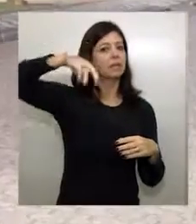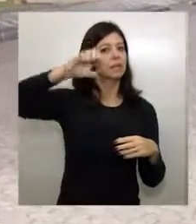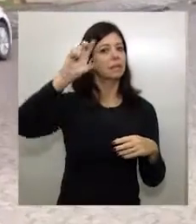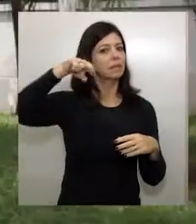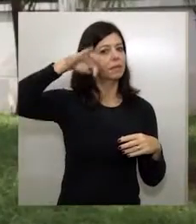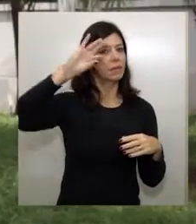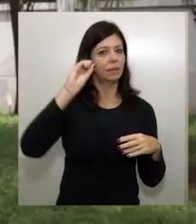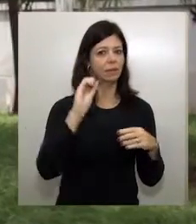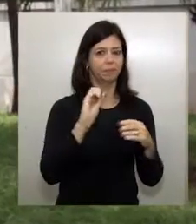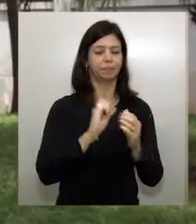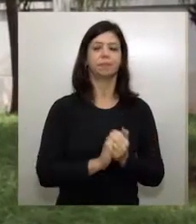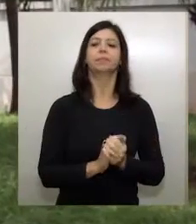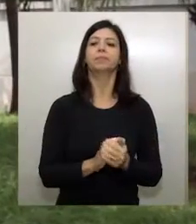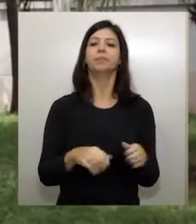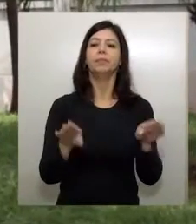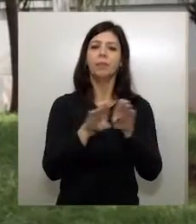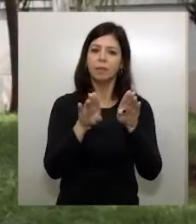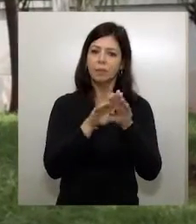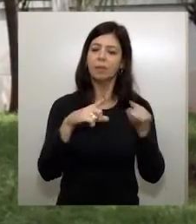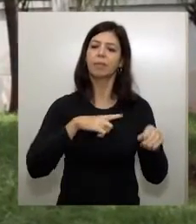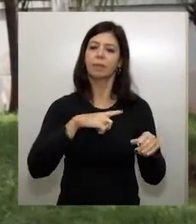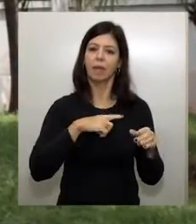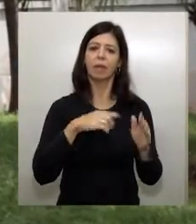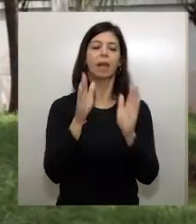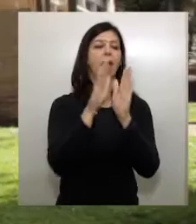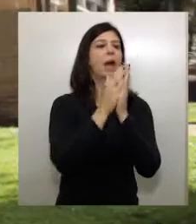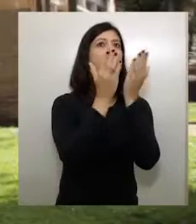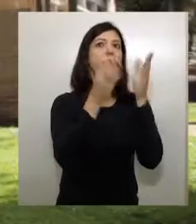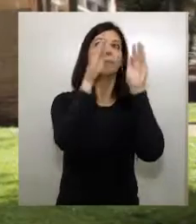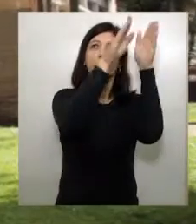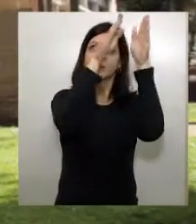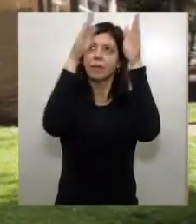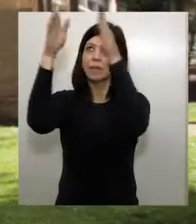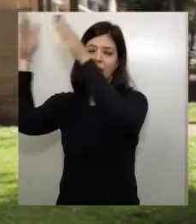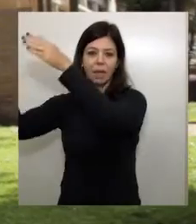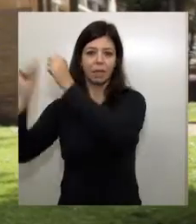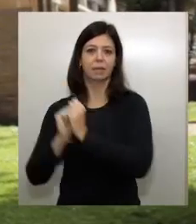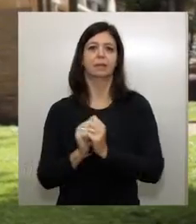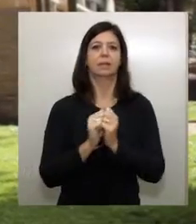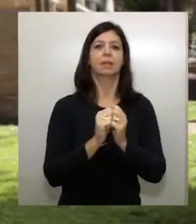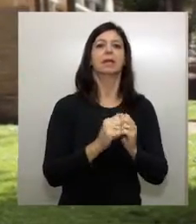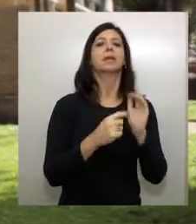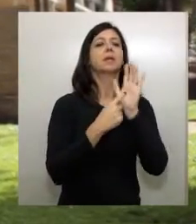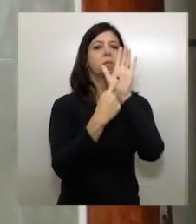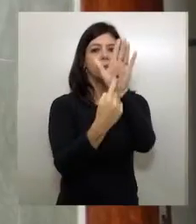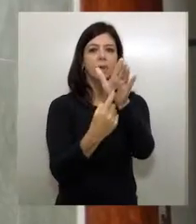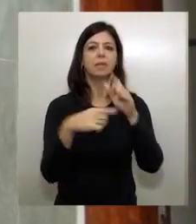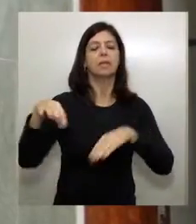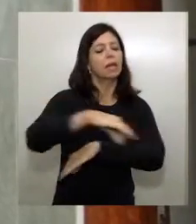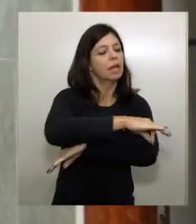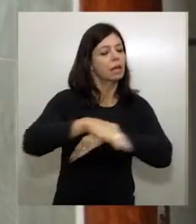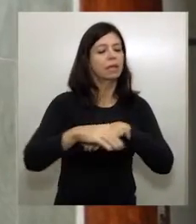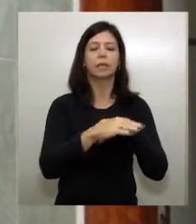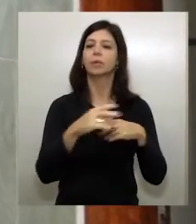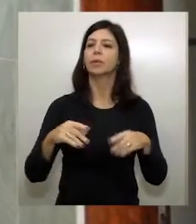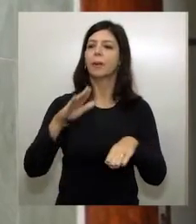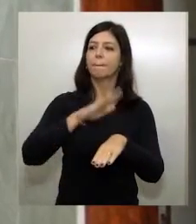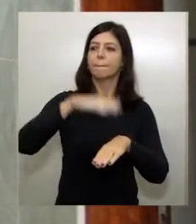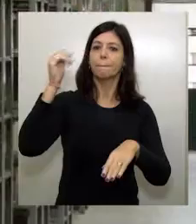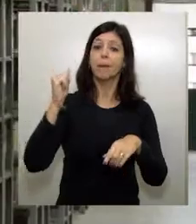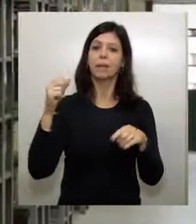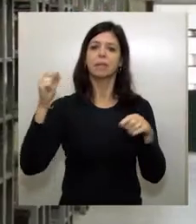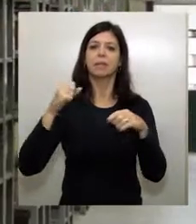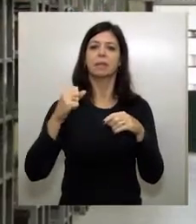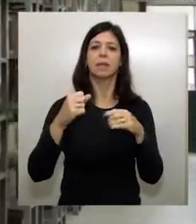região central fica a Biblioteca Municipal Martinico Prado, exemplo da arquitetura moderna da década de 1950.